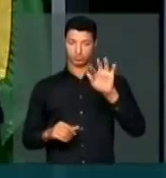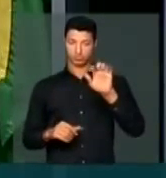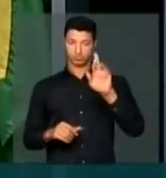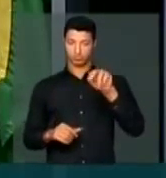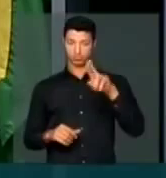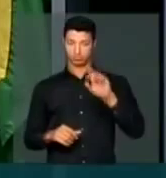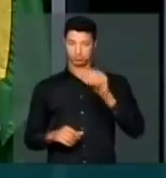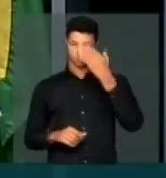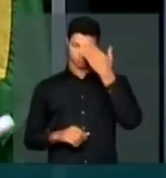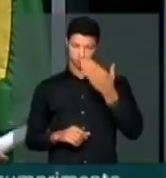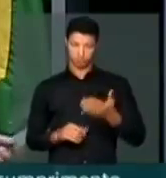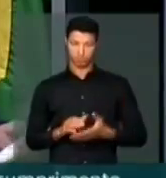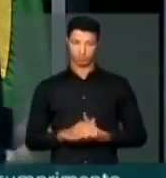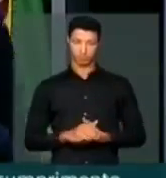pela iniciativa. Muito obrigado.